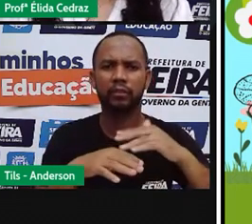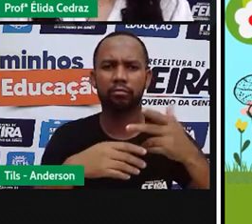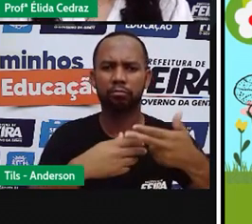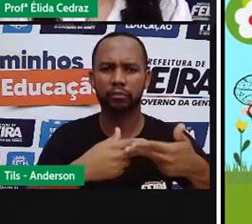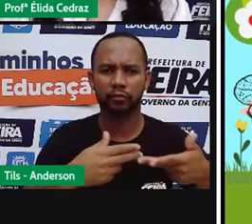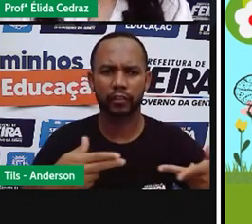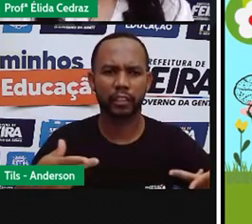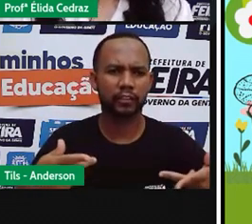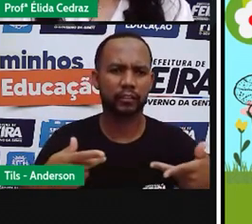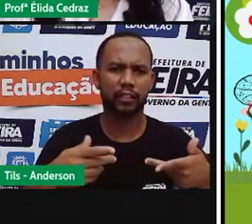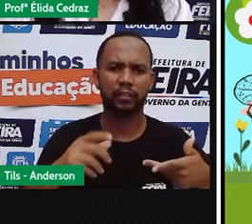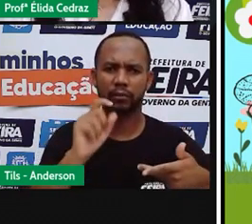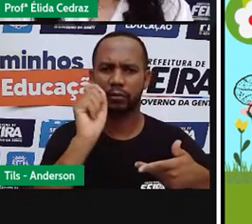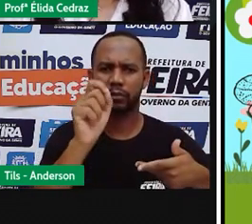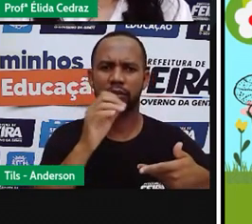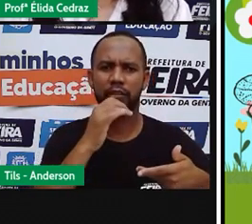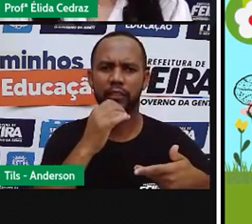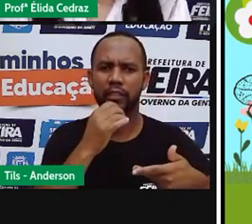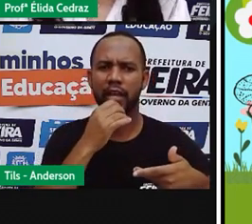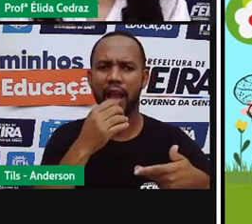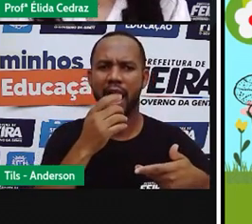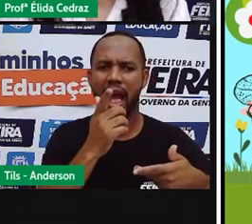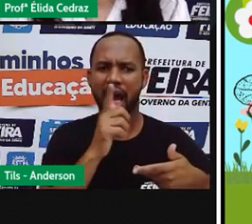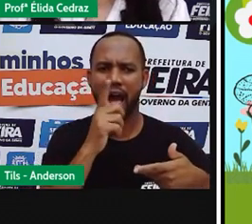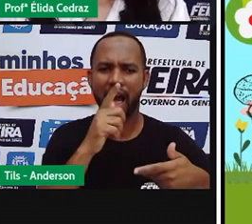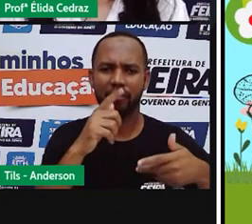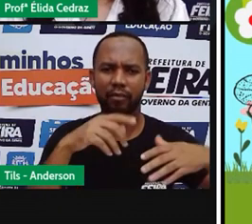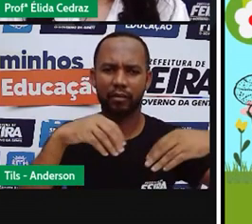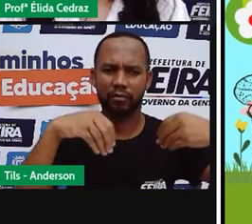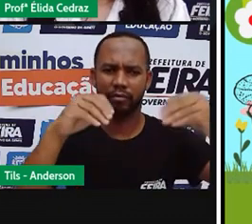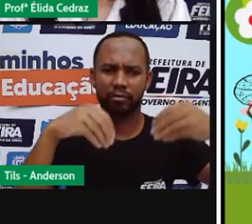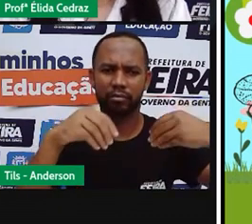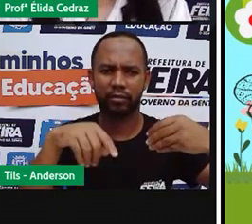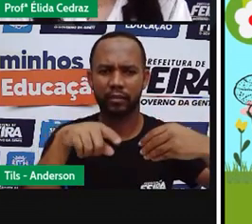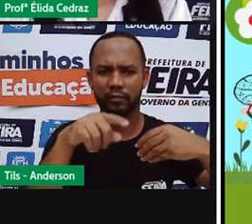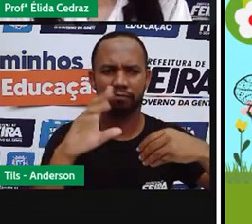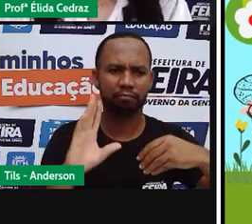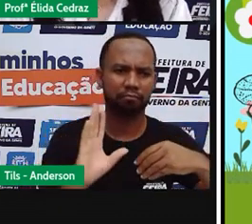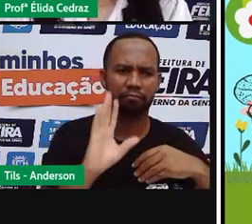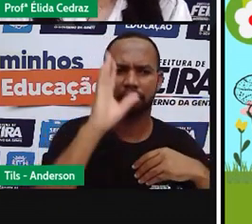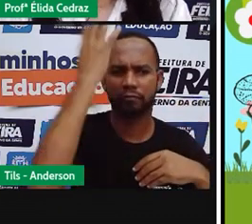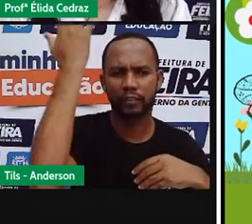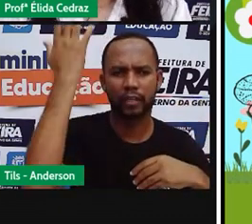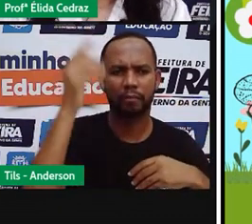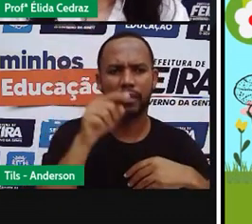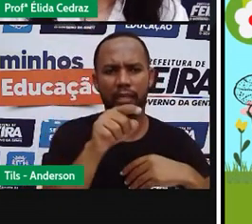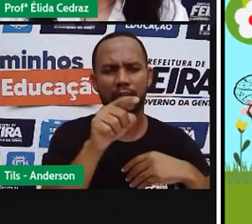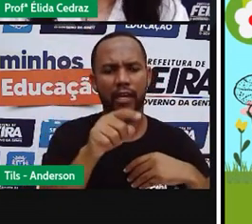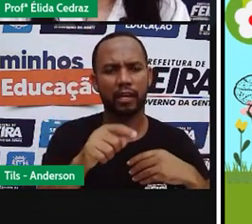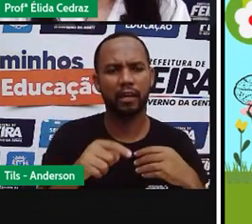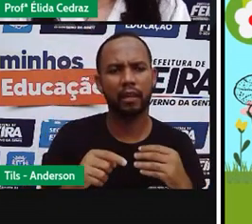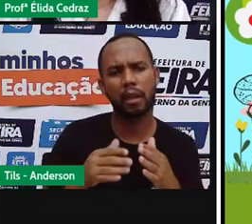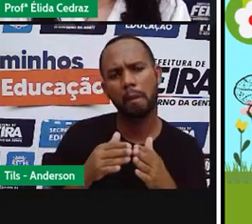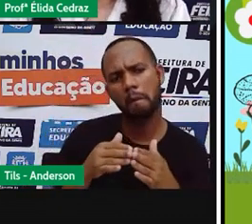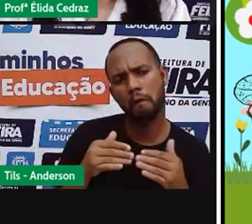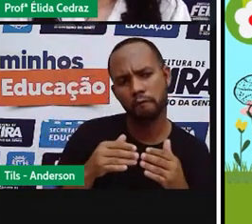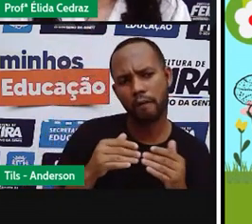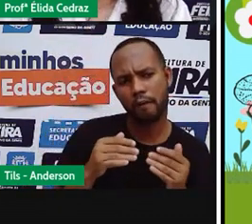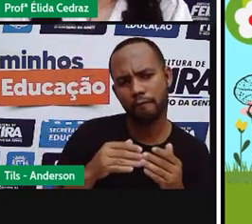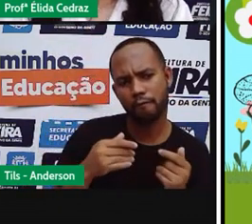grãos tinham ficado molhados. De repente, aparece uma cigarra. Por favor,